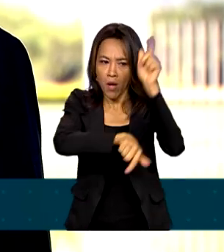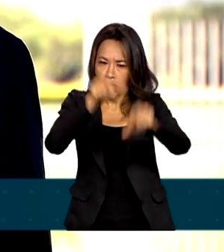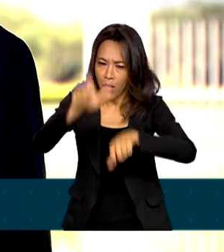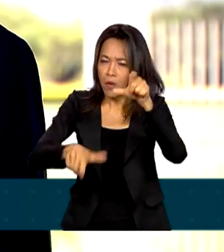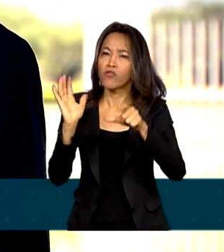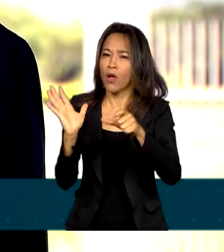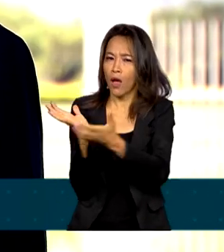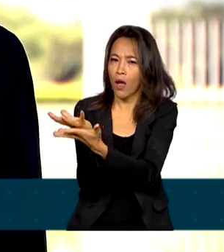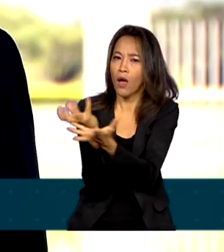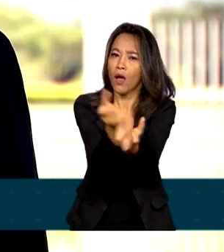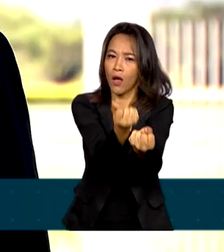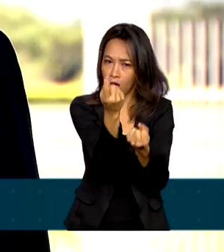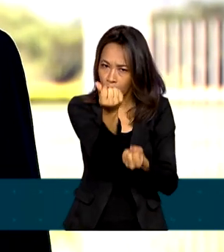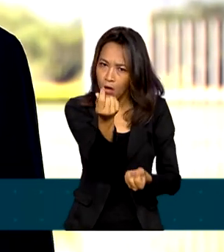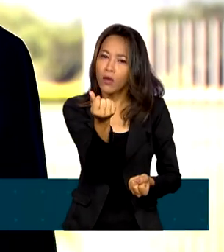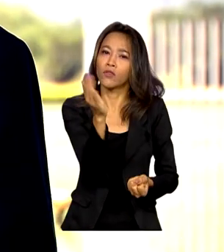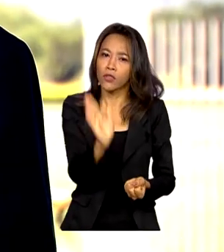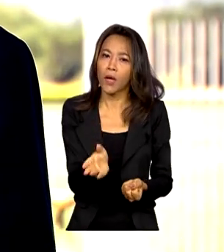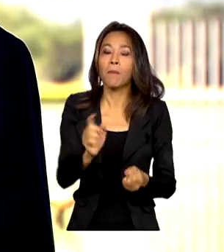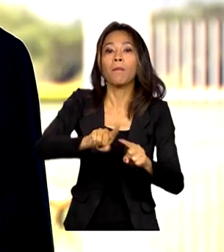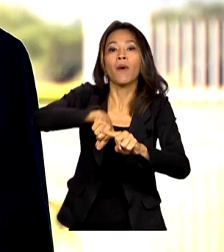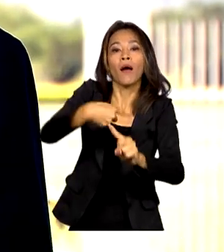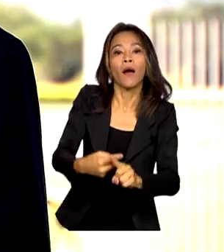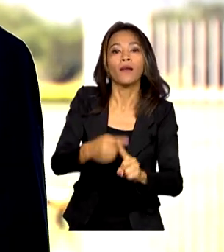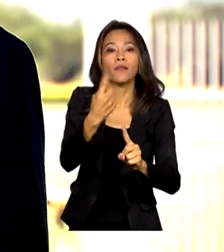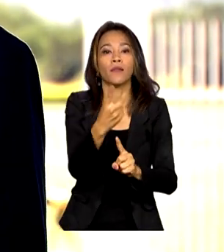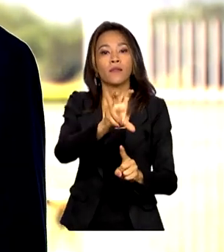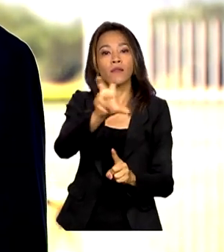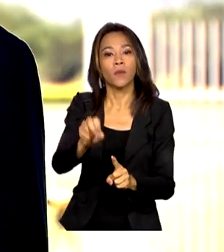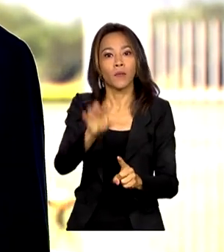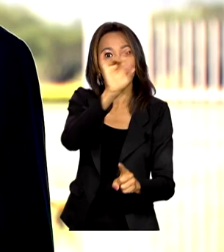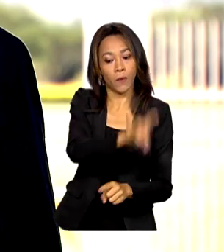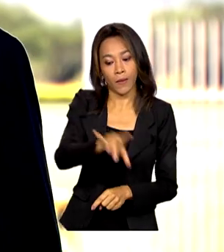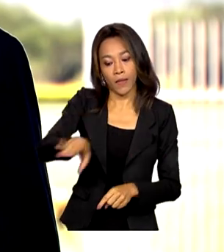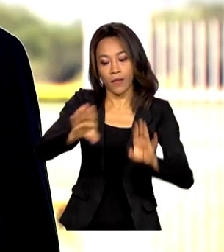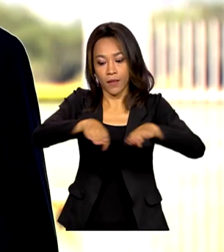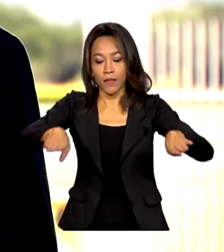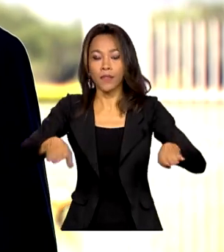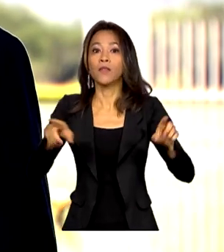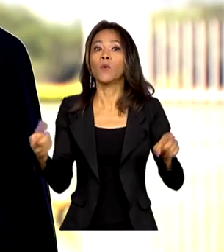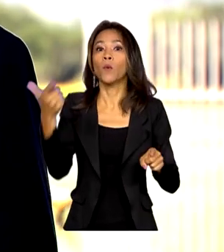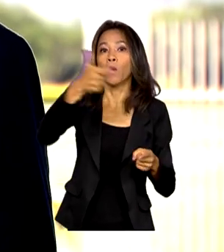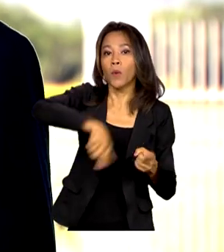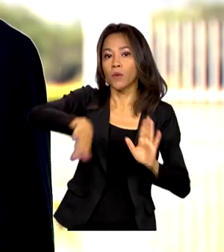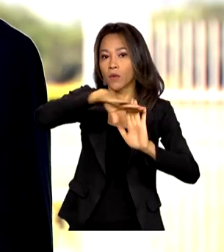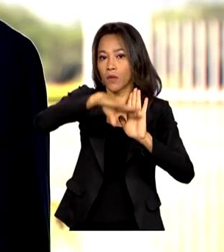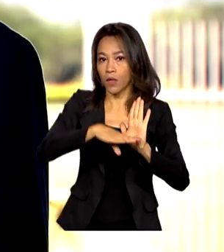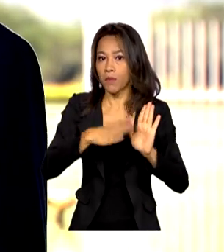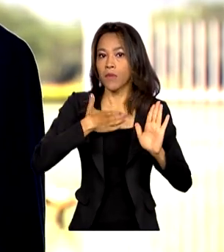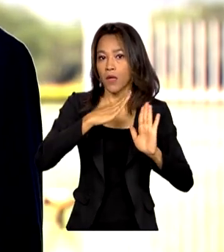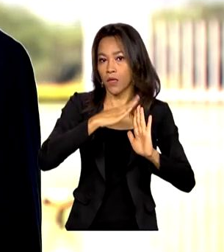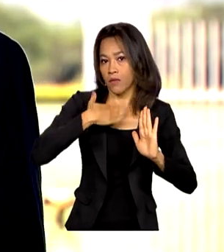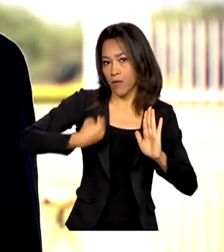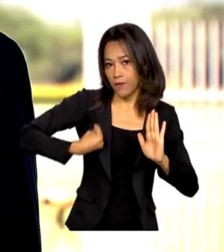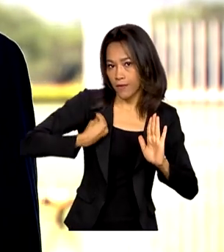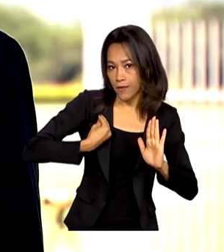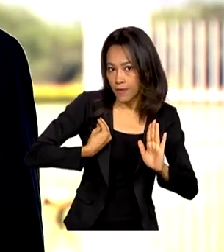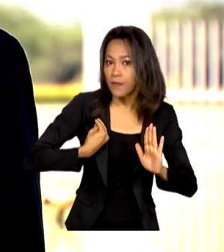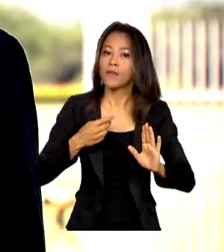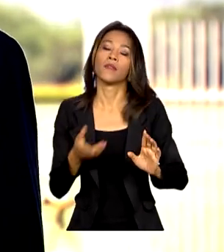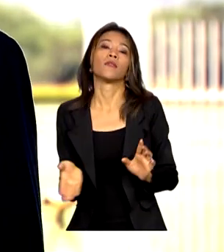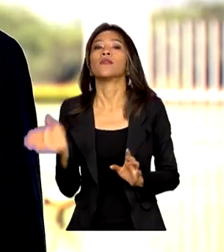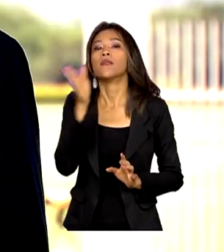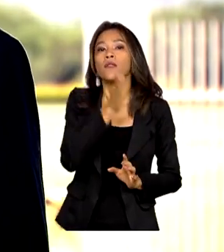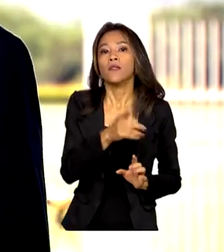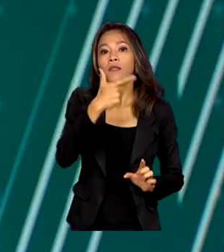$ mais R$ por cada criança. Nós estamos falando do novo Minha Casa Minha Vida, estamos falando da recriação do